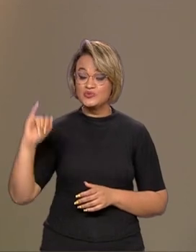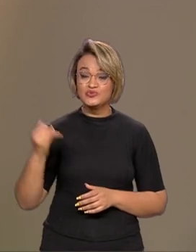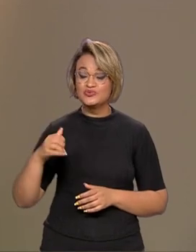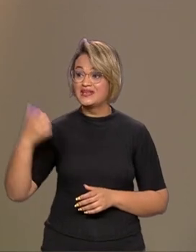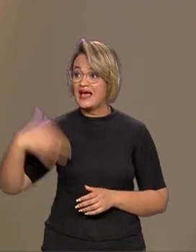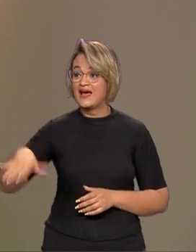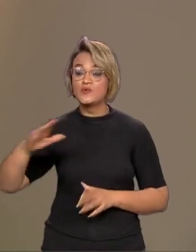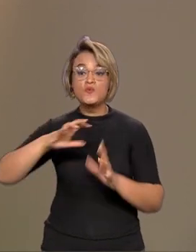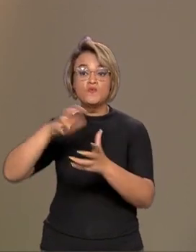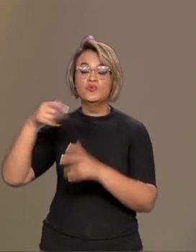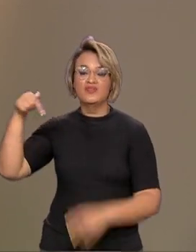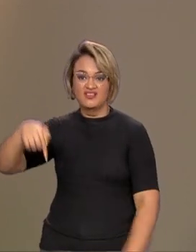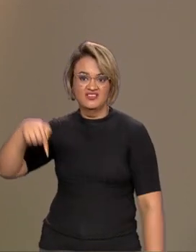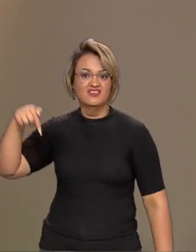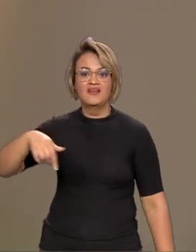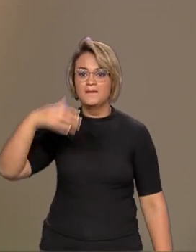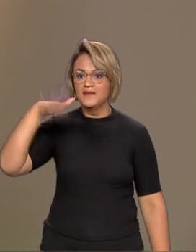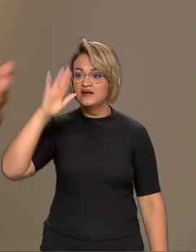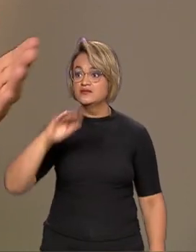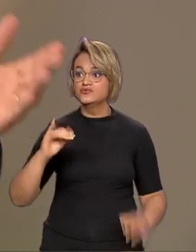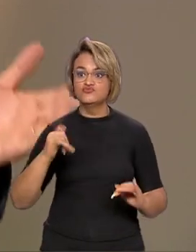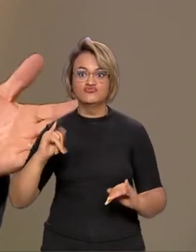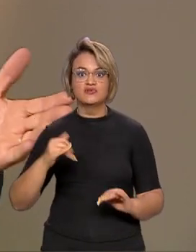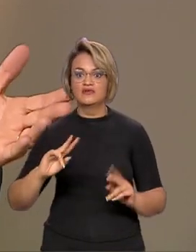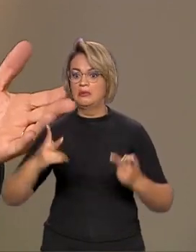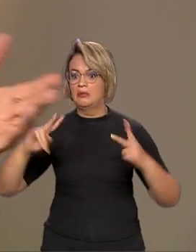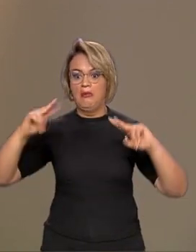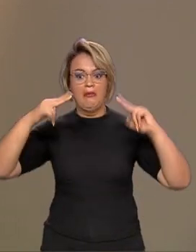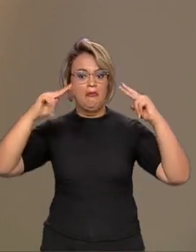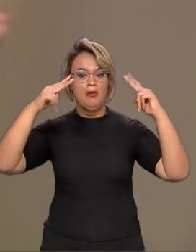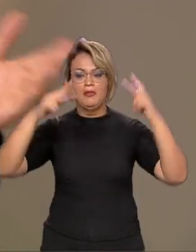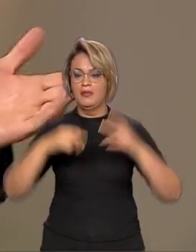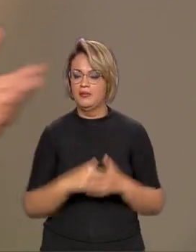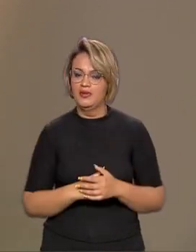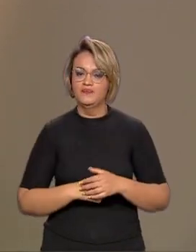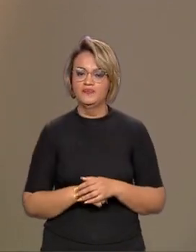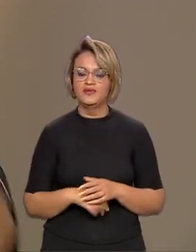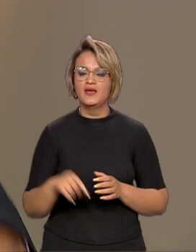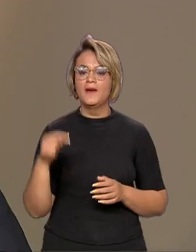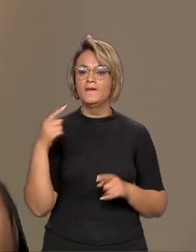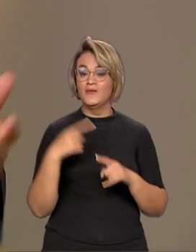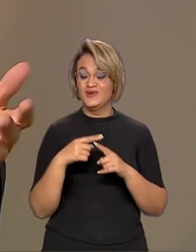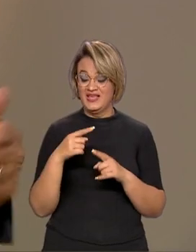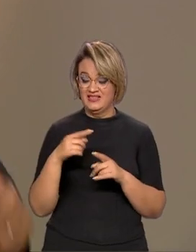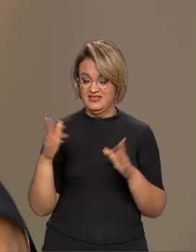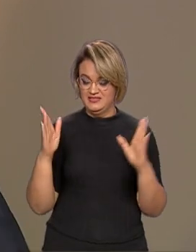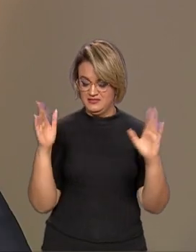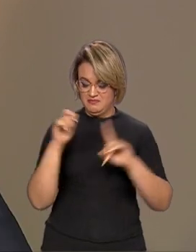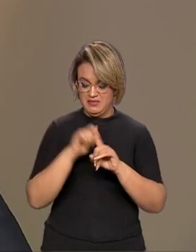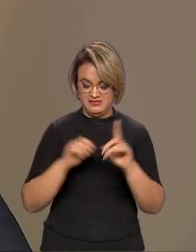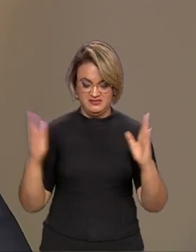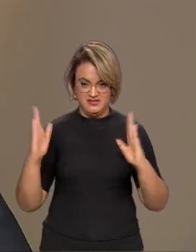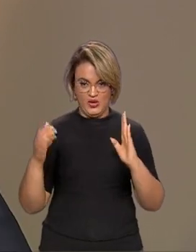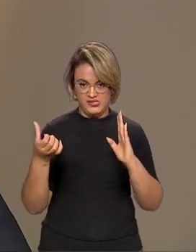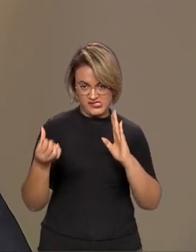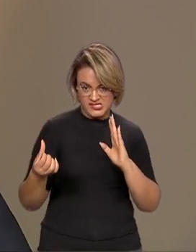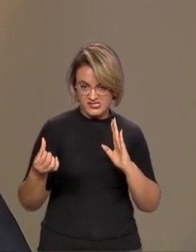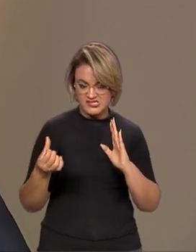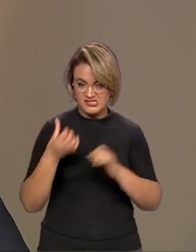mundo e crescendo. Porque cada mês que foi mantido nesse semestre, por exemplo,